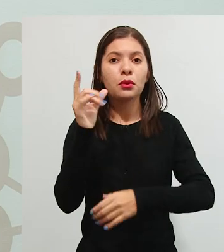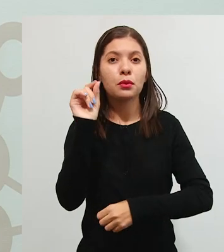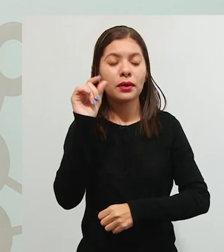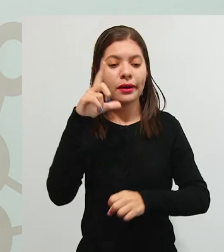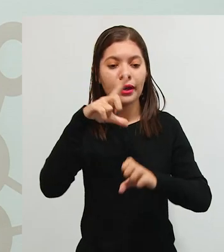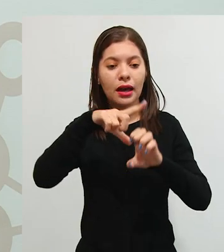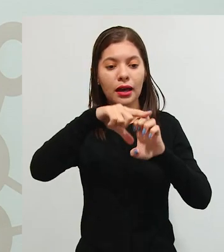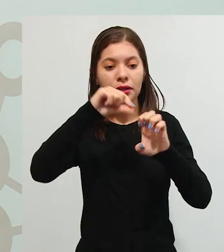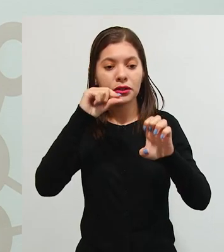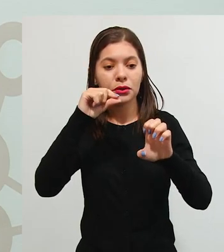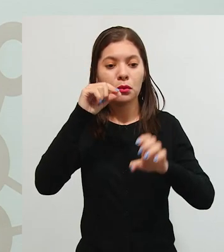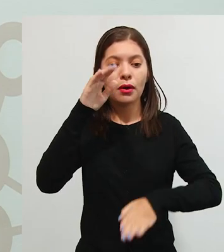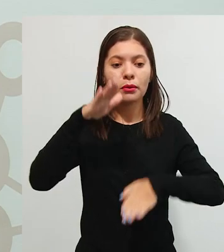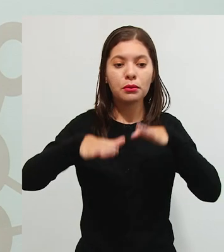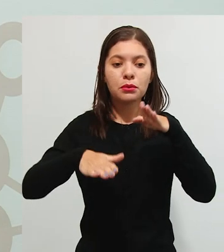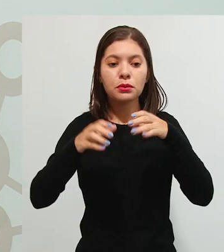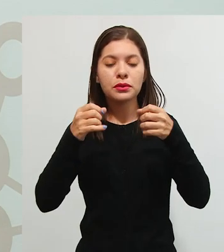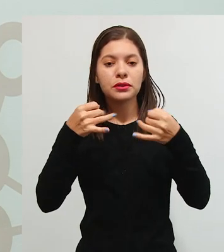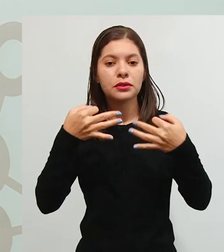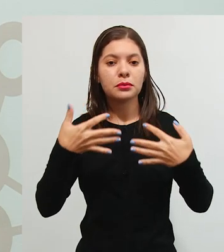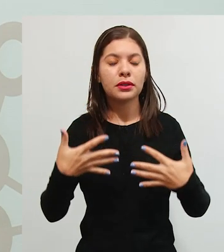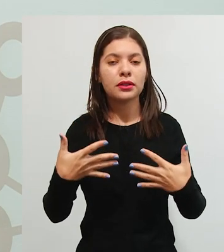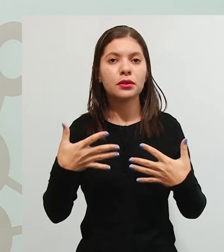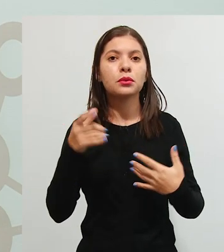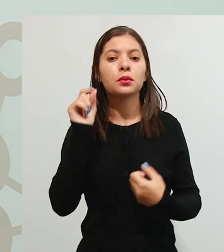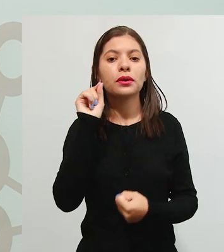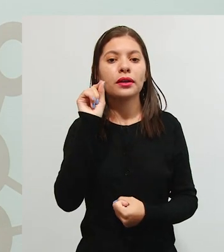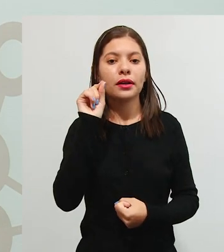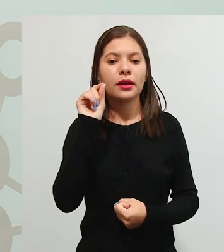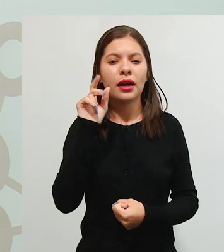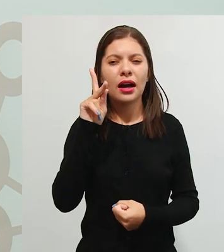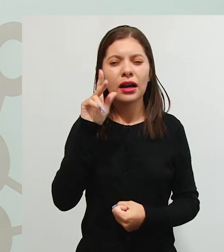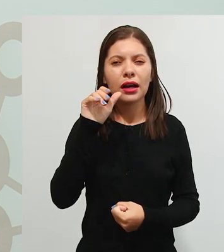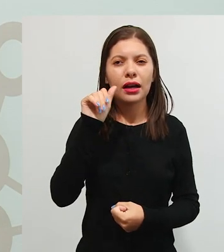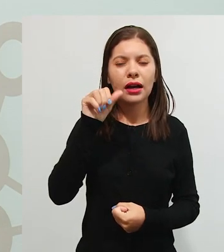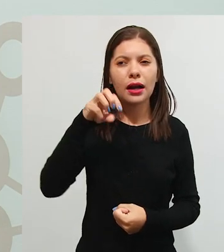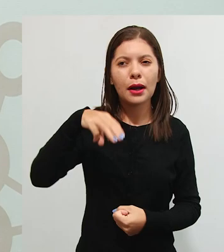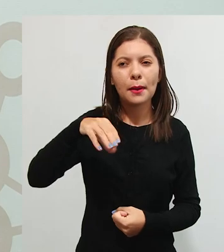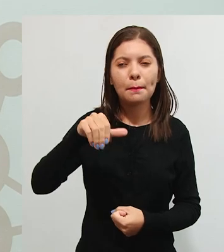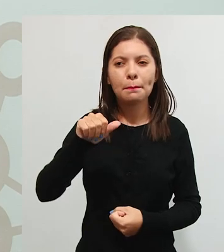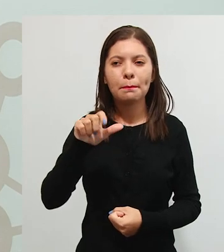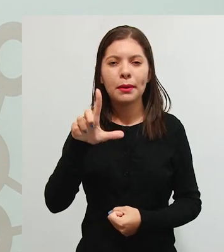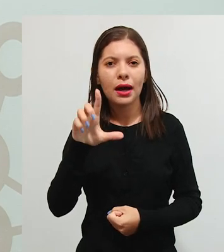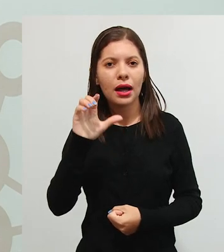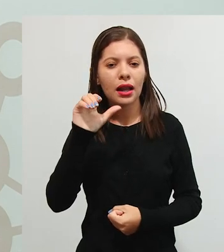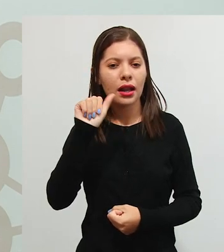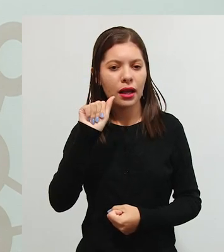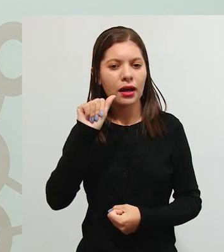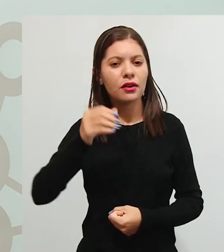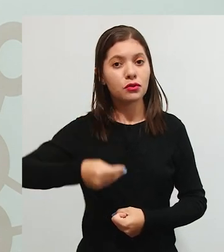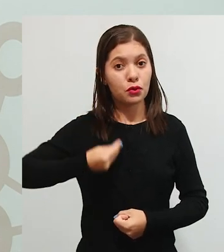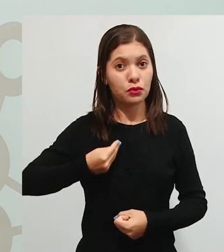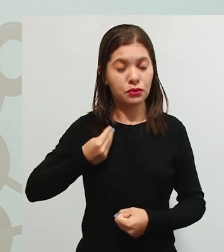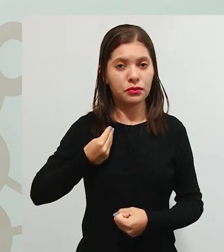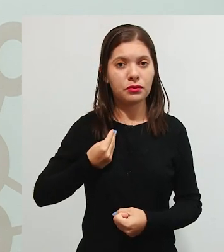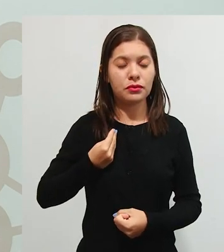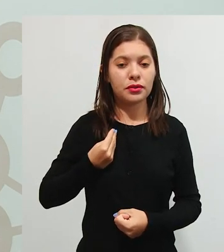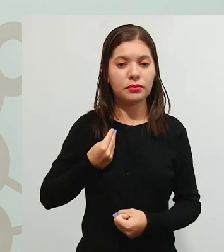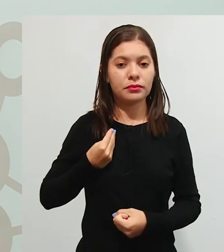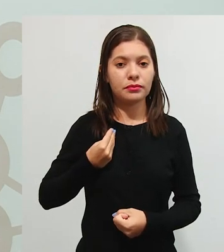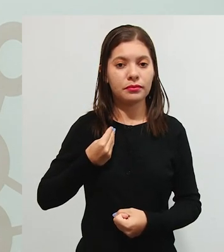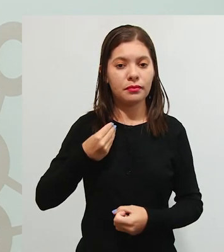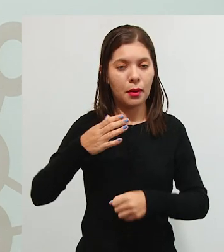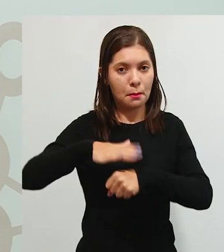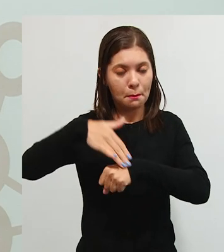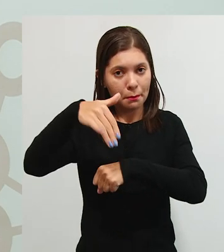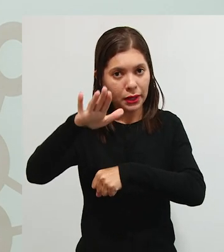alguns artigos dizendo que a Kamala, eu acredito que foi a que ficou viva há